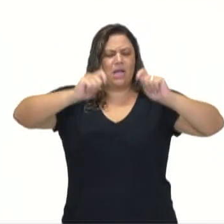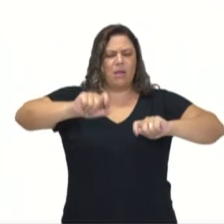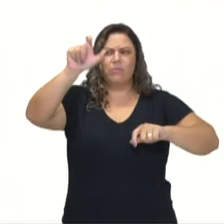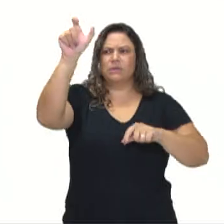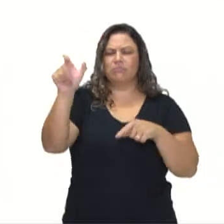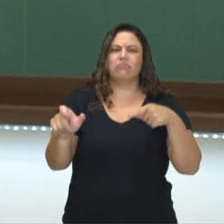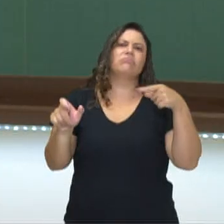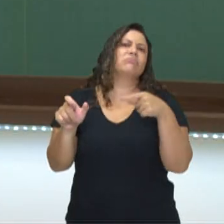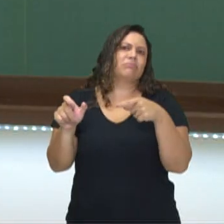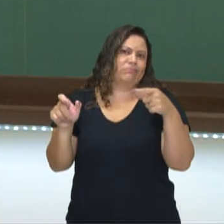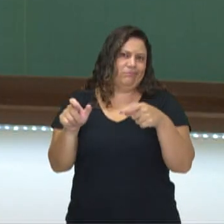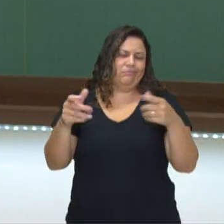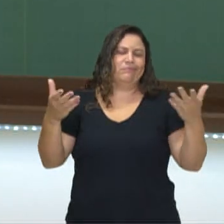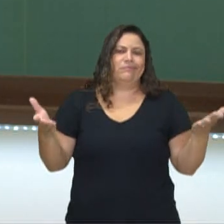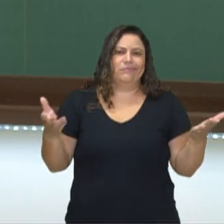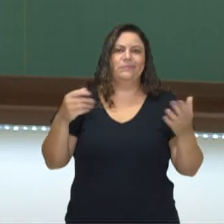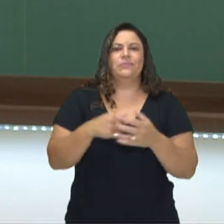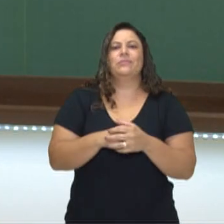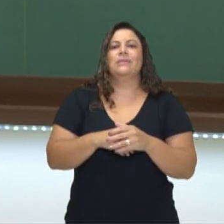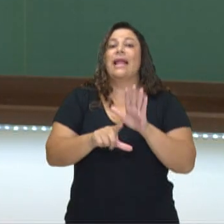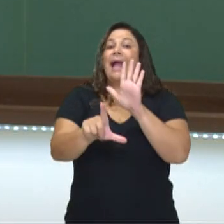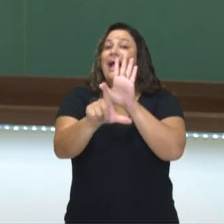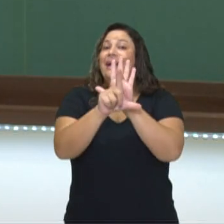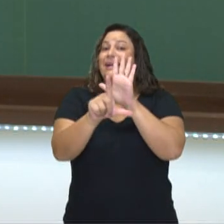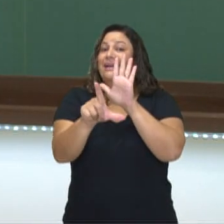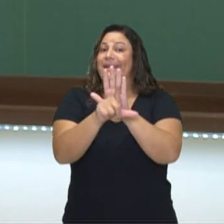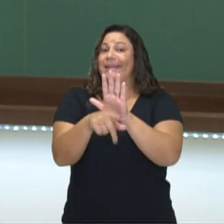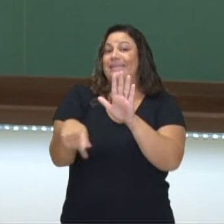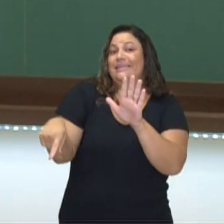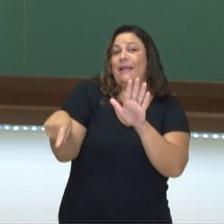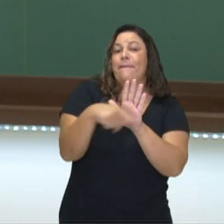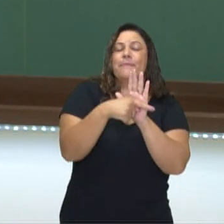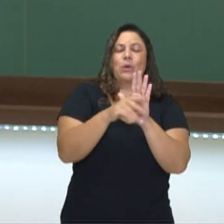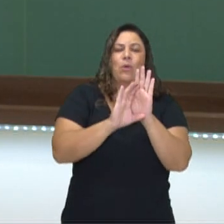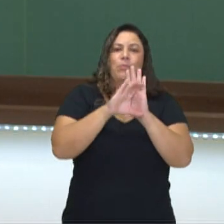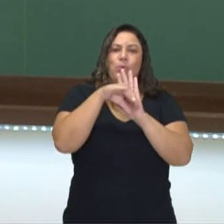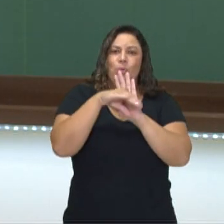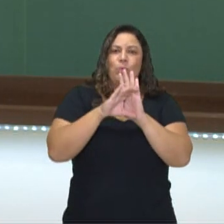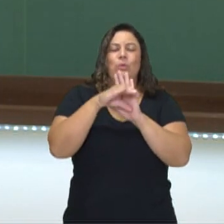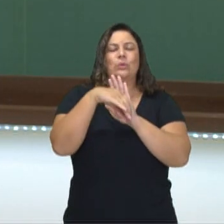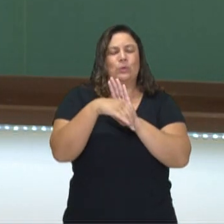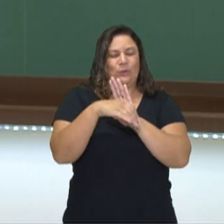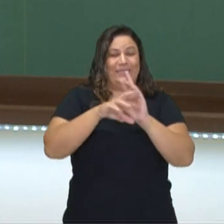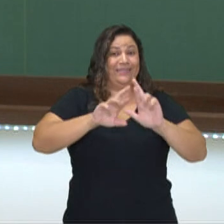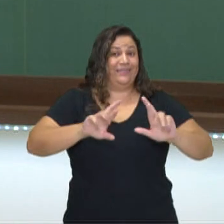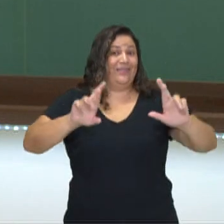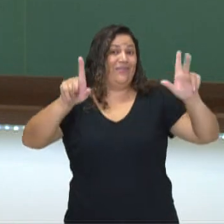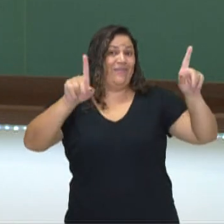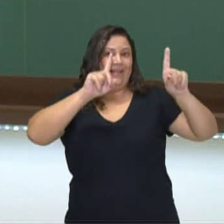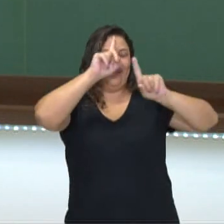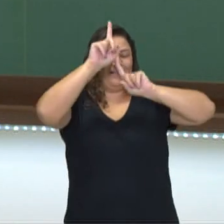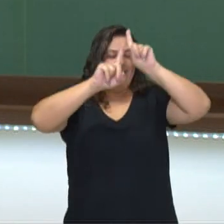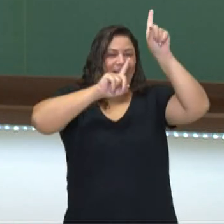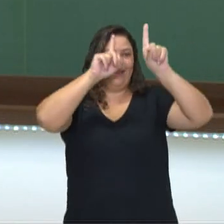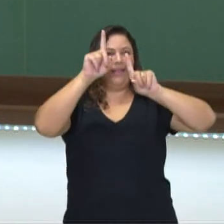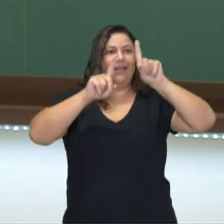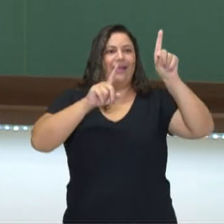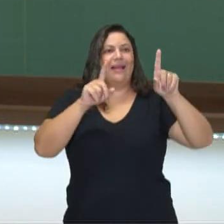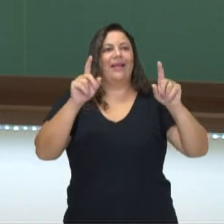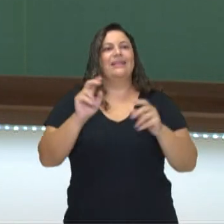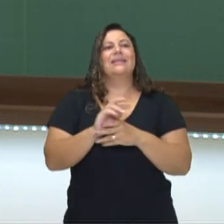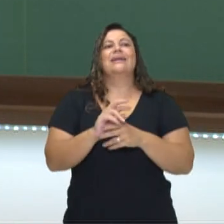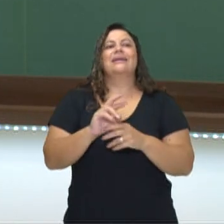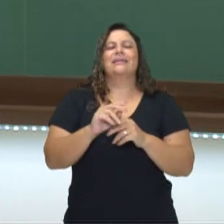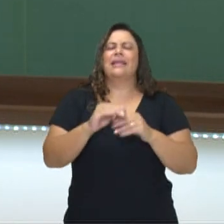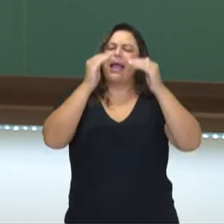sujeito se dar às suas próprias leis. Esse conceito é diferente da ideia de heteronomia, que nada mais é do que